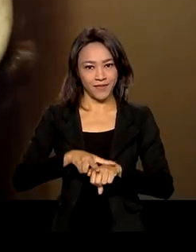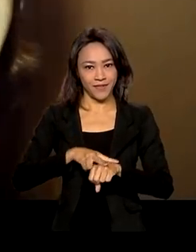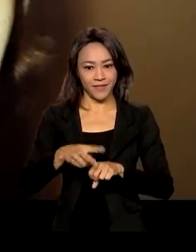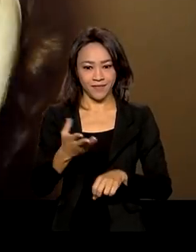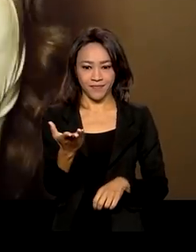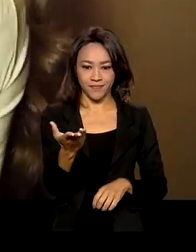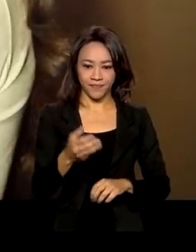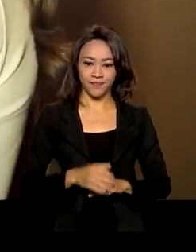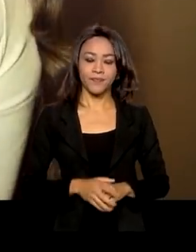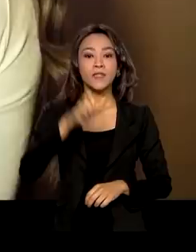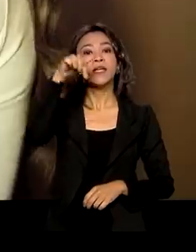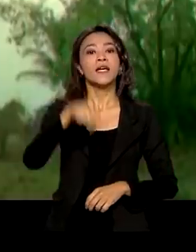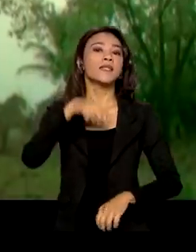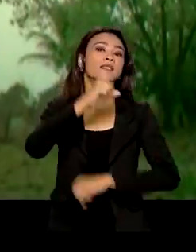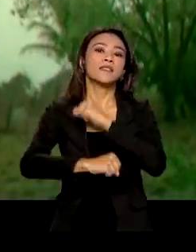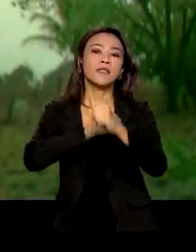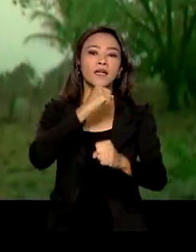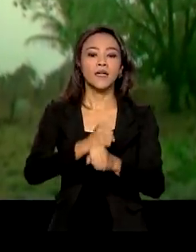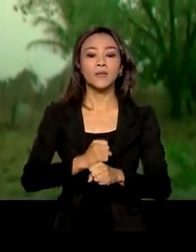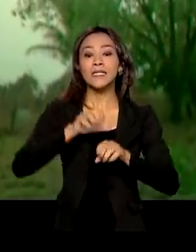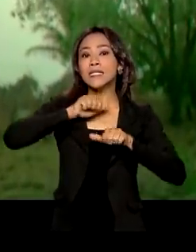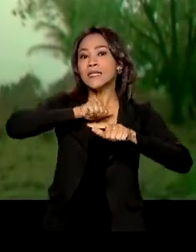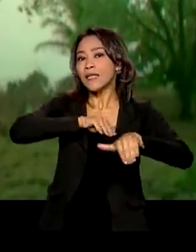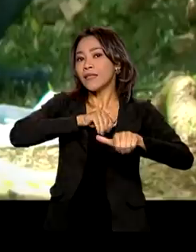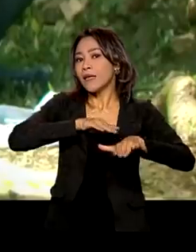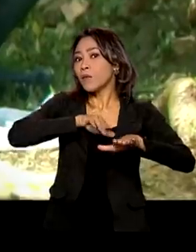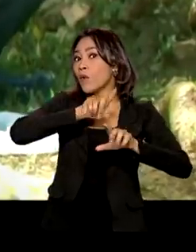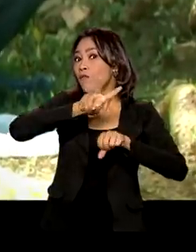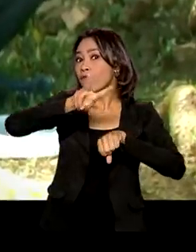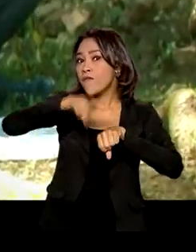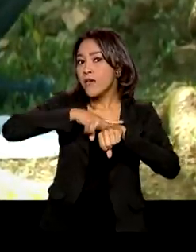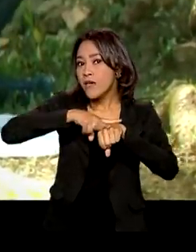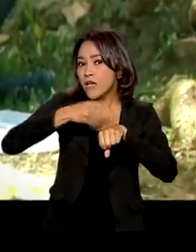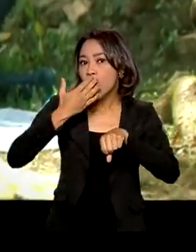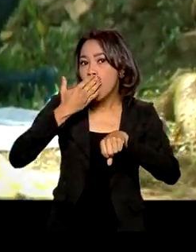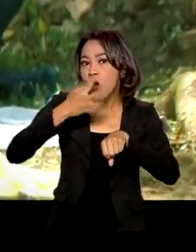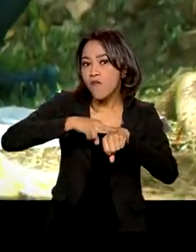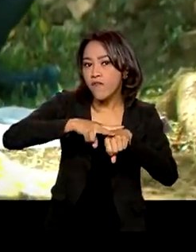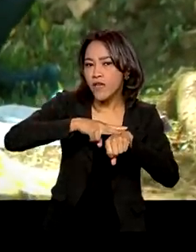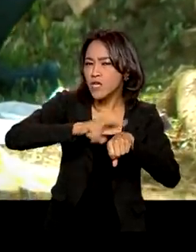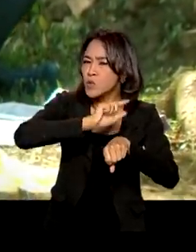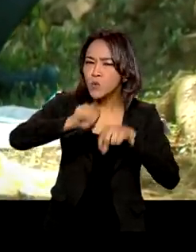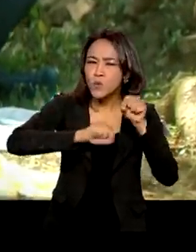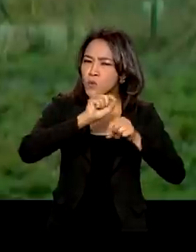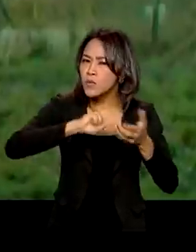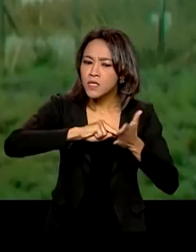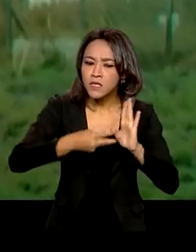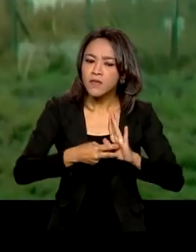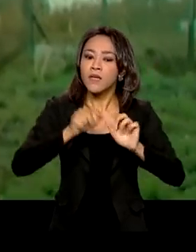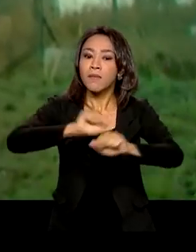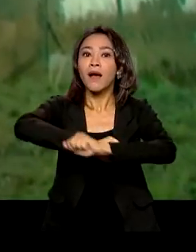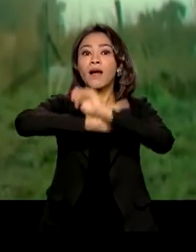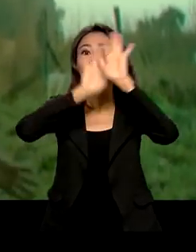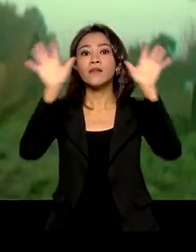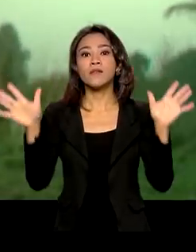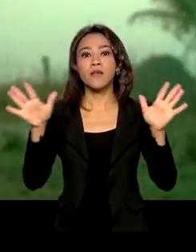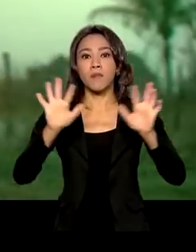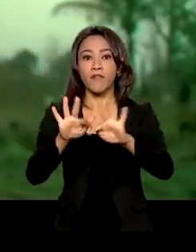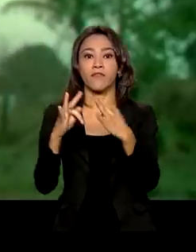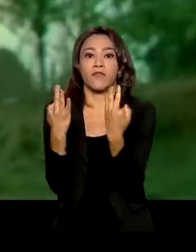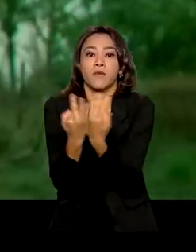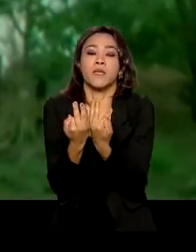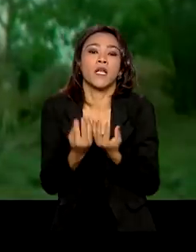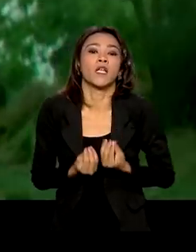Esse ano, a campanha Setembro Verde alerta para a importância de deixar claro para a família o desejo de ser um